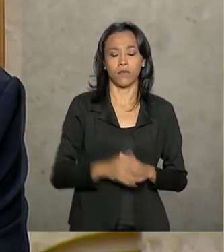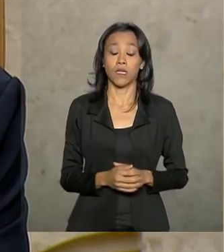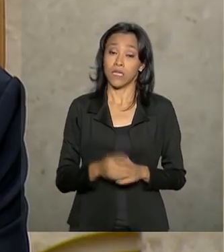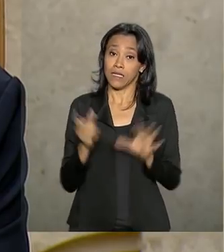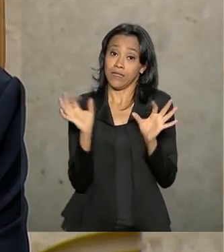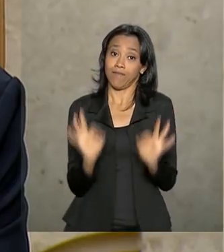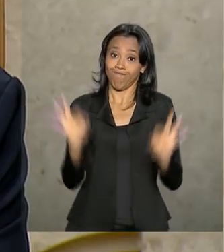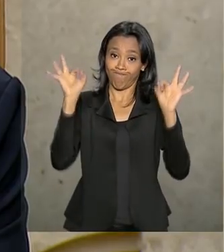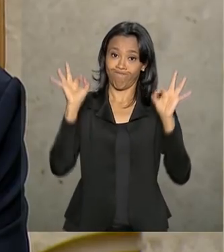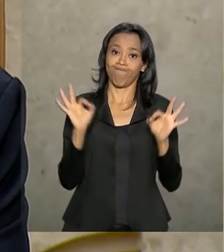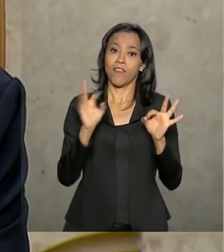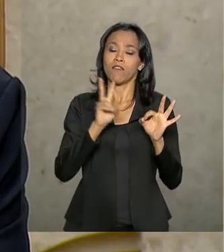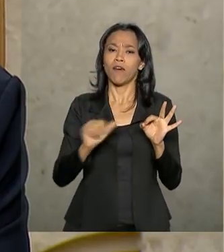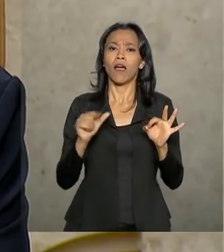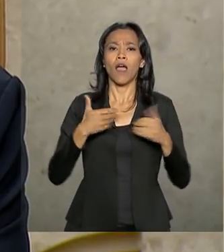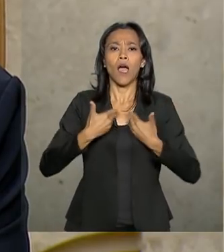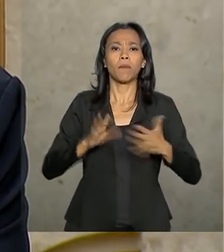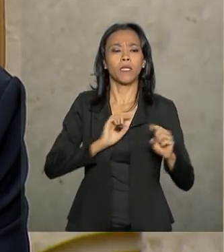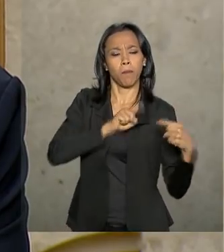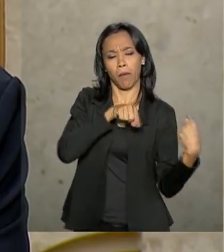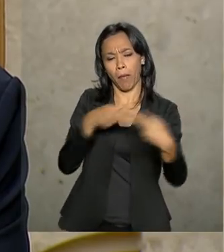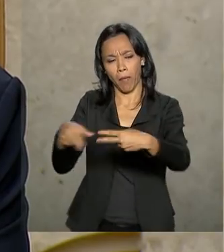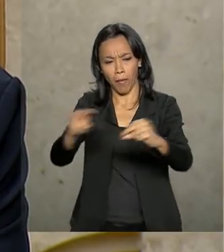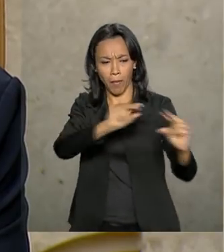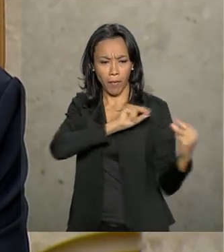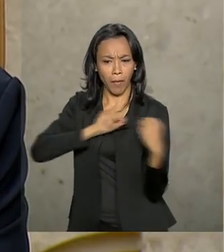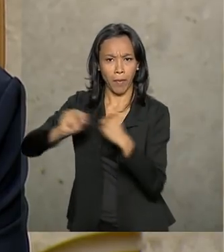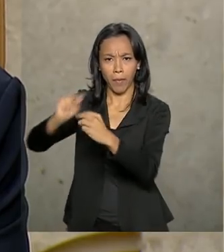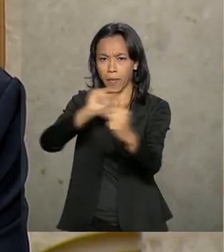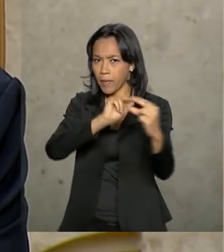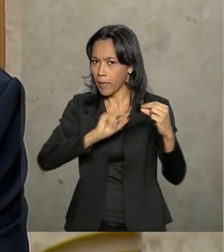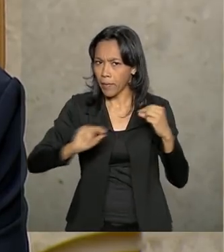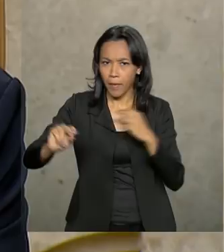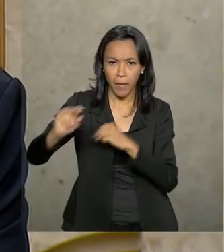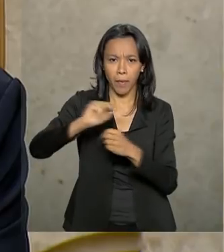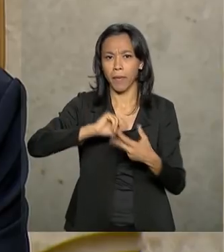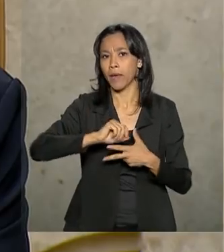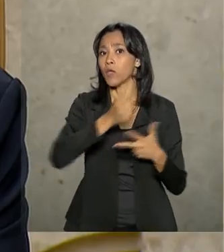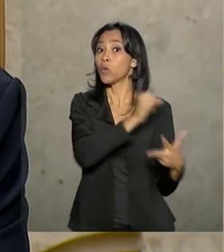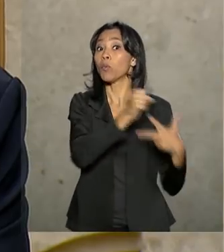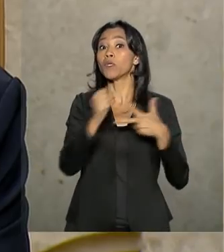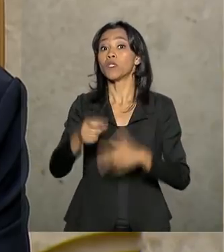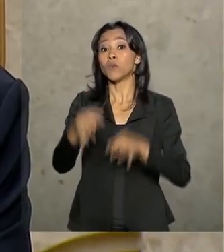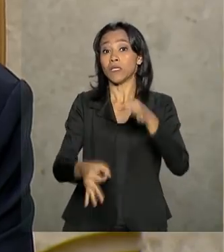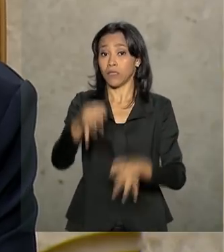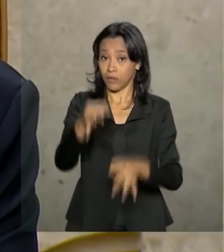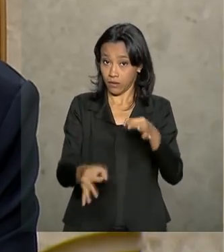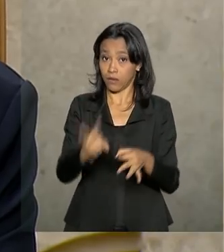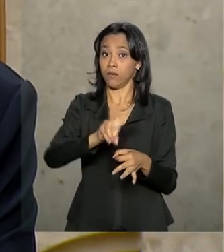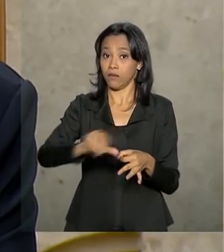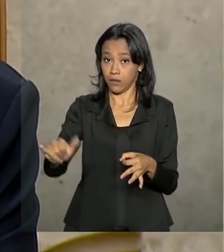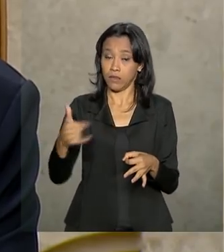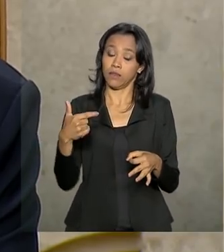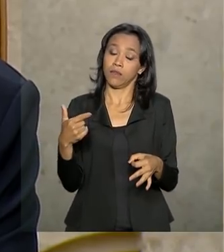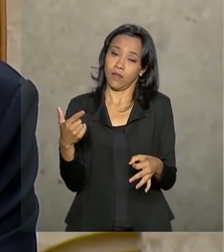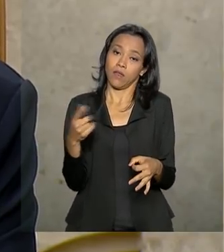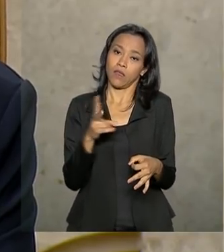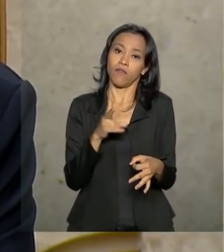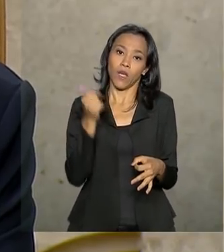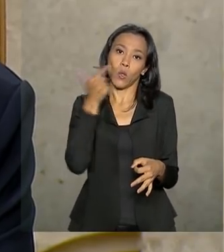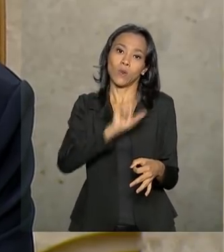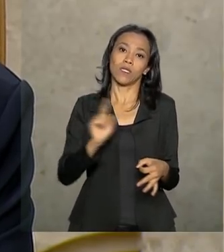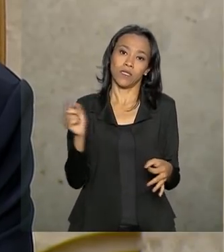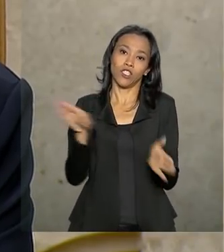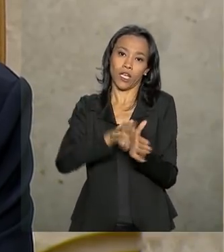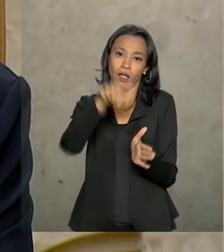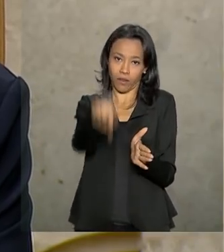ensejarão discussões Nas diversas instâncias do poder judiciário Sendo certo, chegarão a